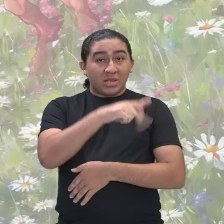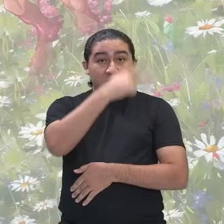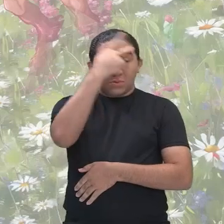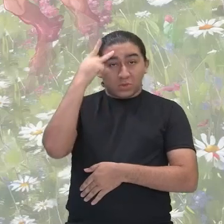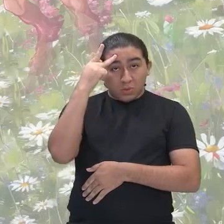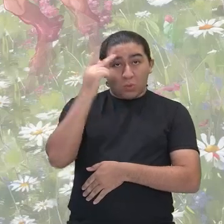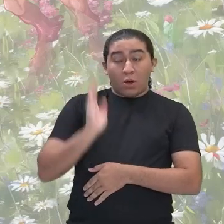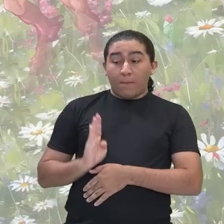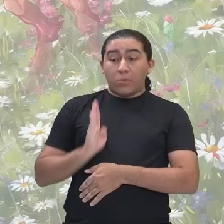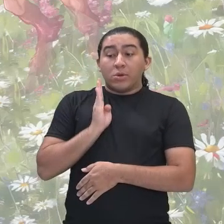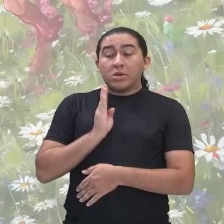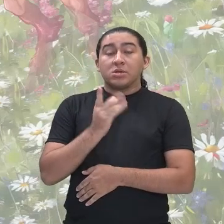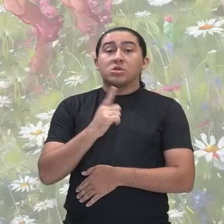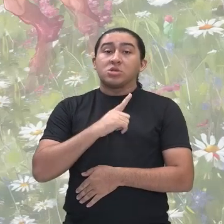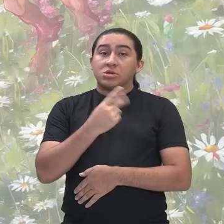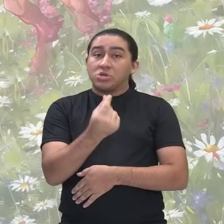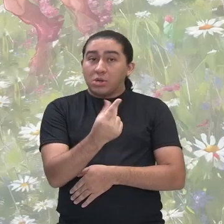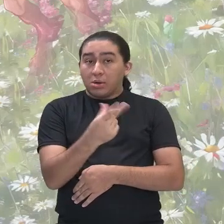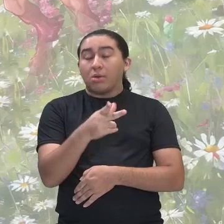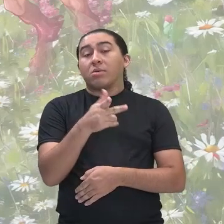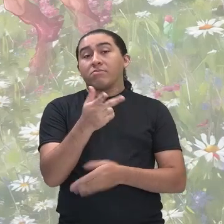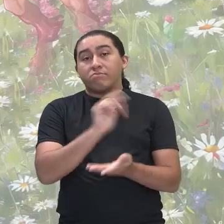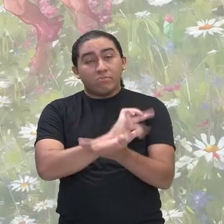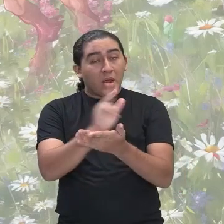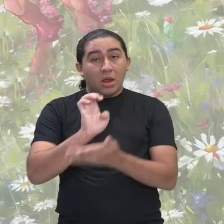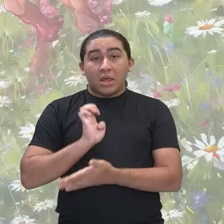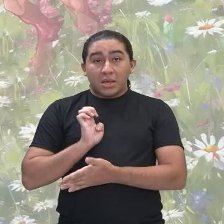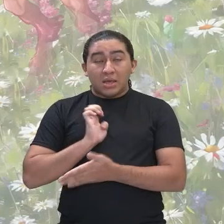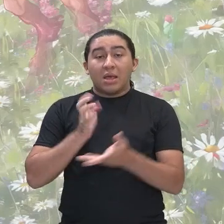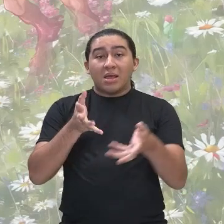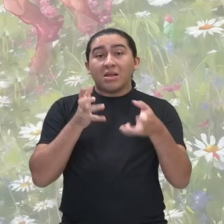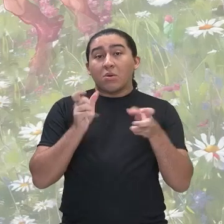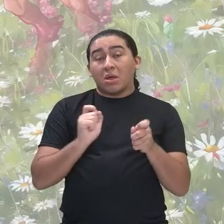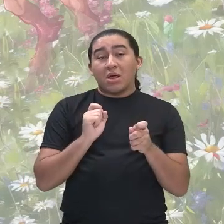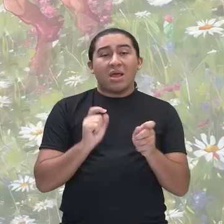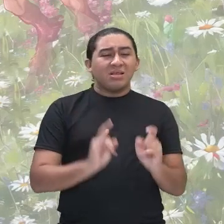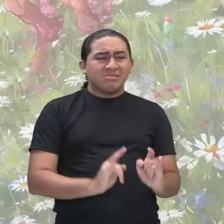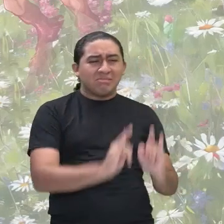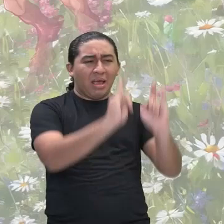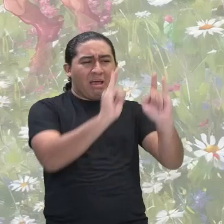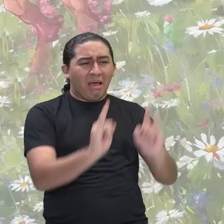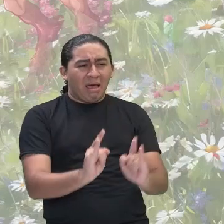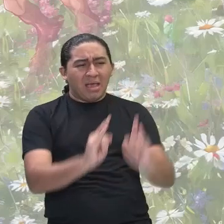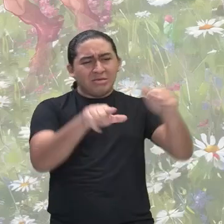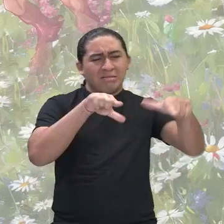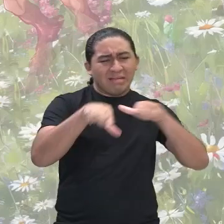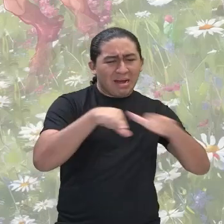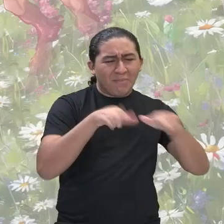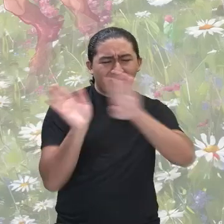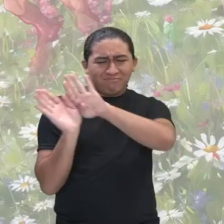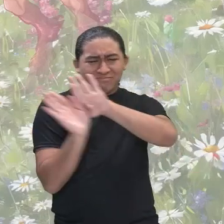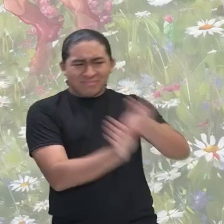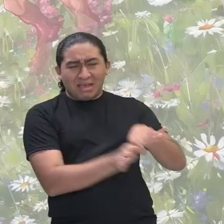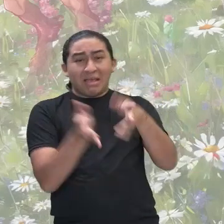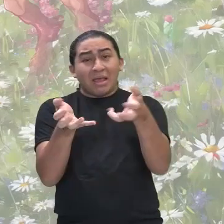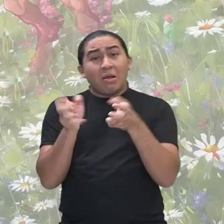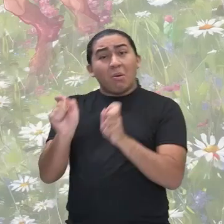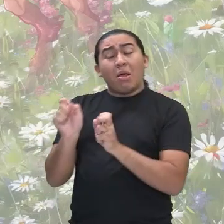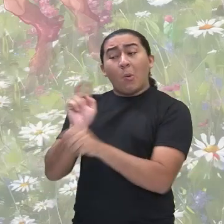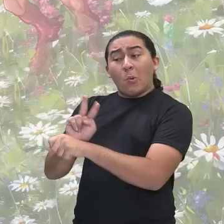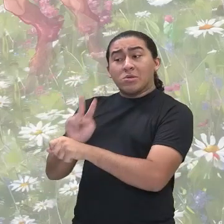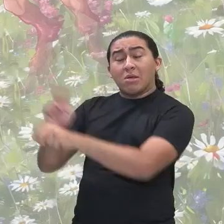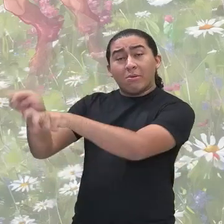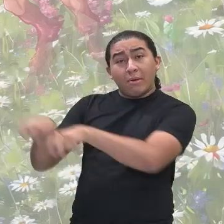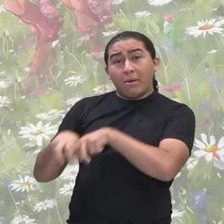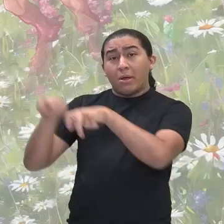burgueses que estudaram, que tinham condições, queriam fugir da cidade, queriam ser pastores, cuidar do campo, cuidar das